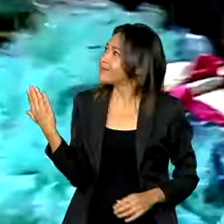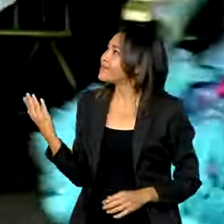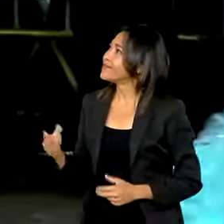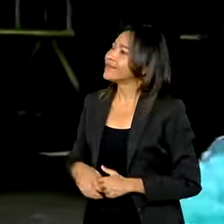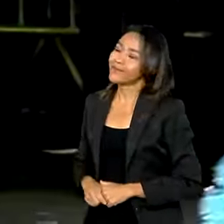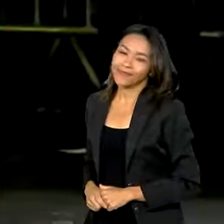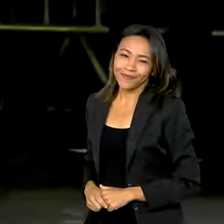E nosso conhecido.